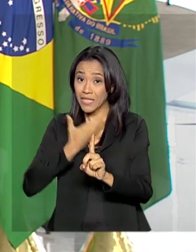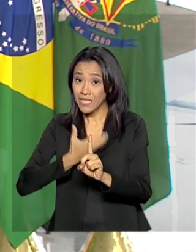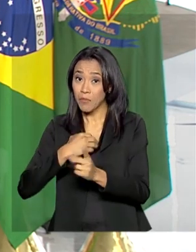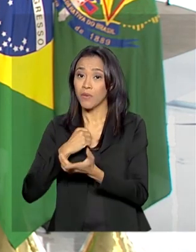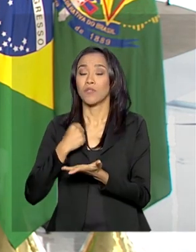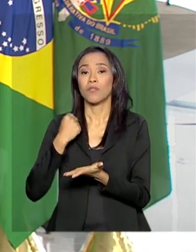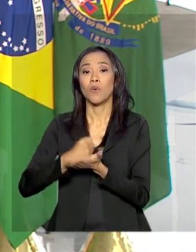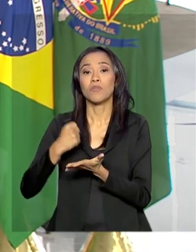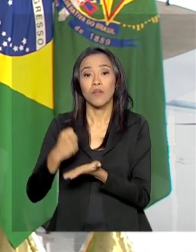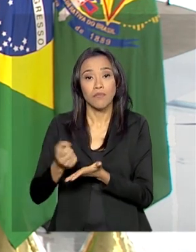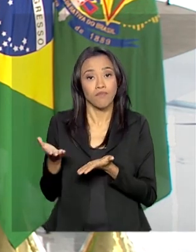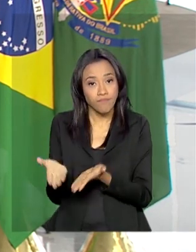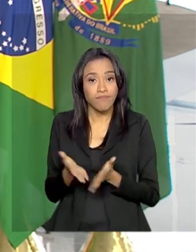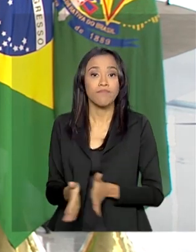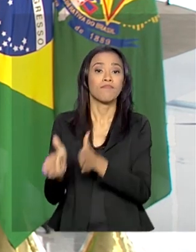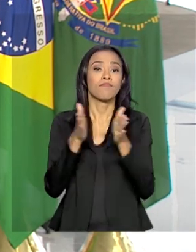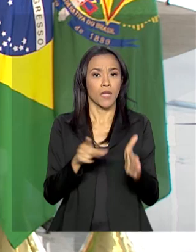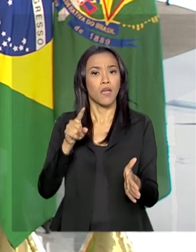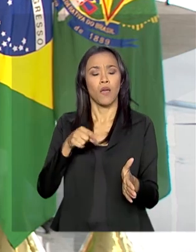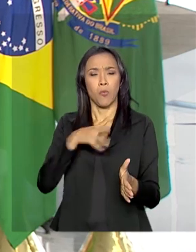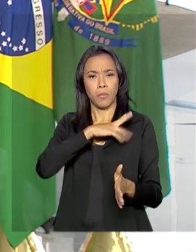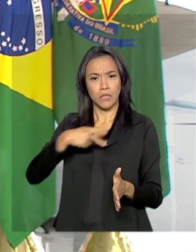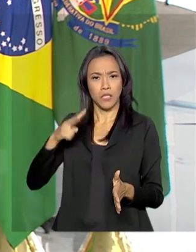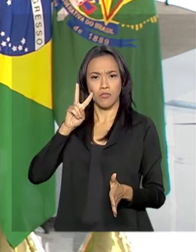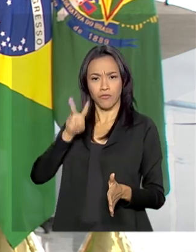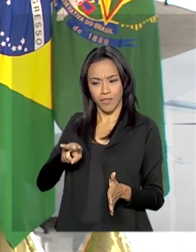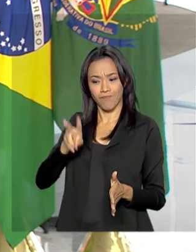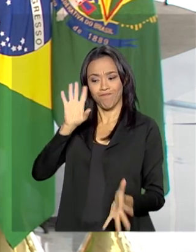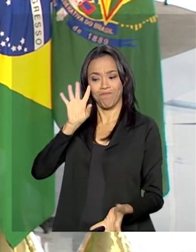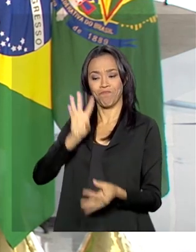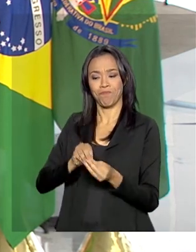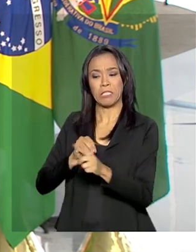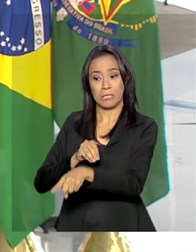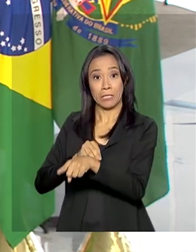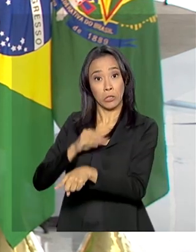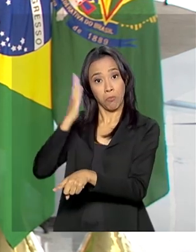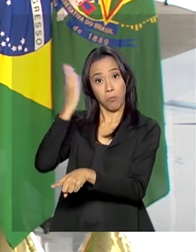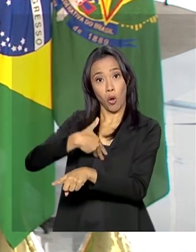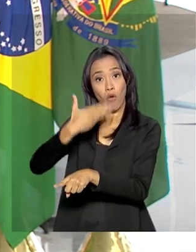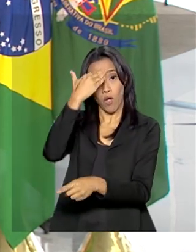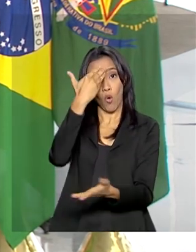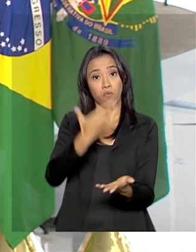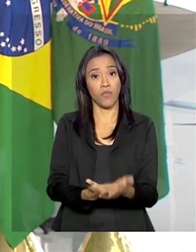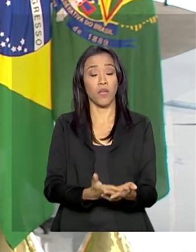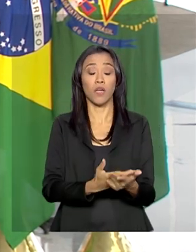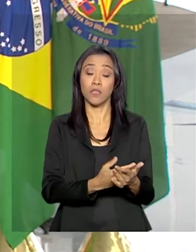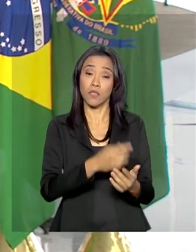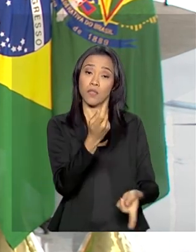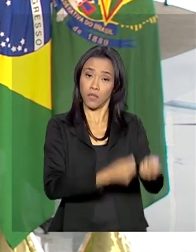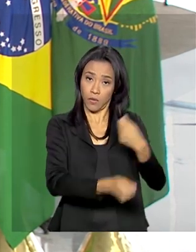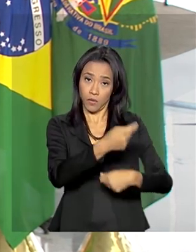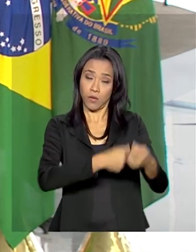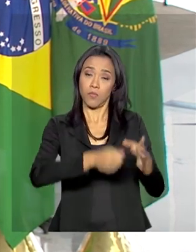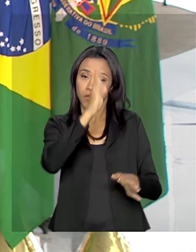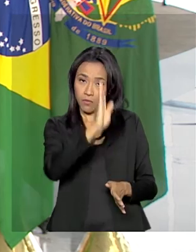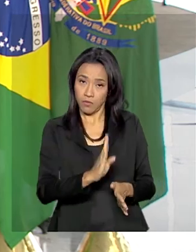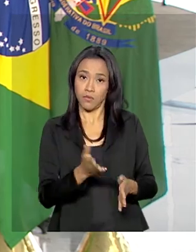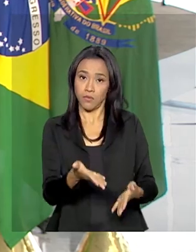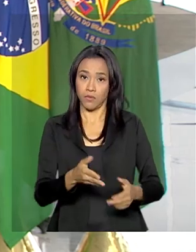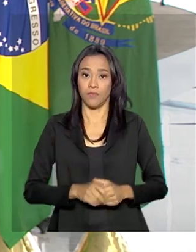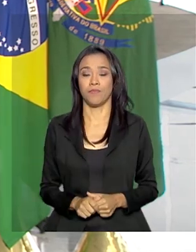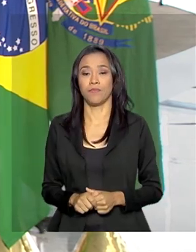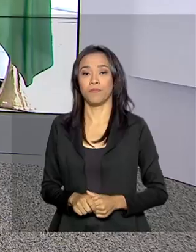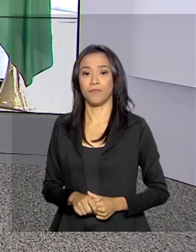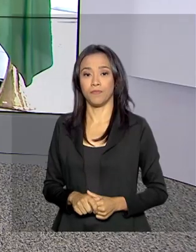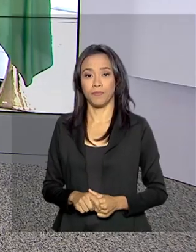o presidente conclui que este é mais um sinal da confiança dos investidores na recuperação da economia brasileira.